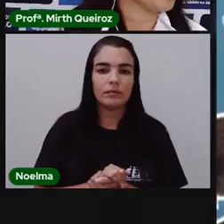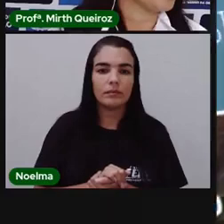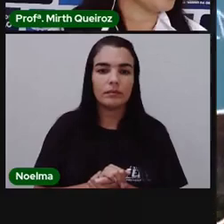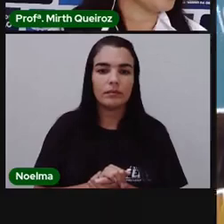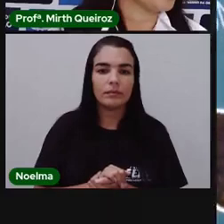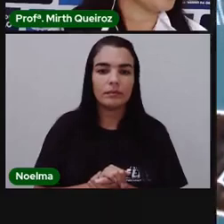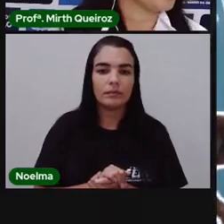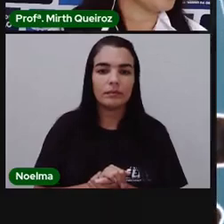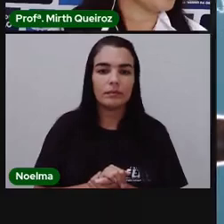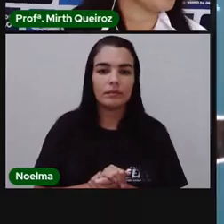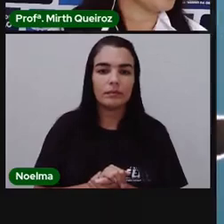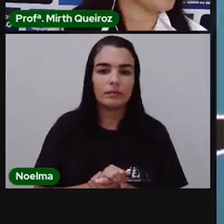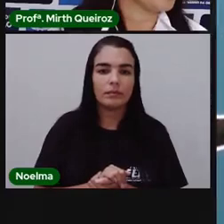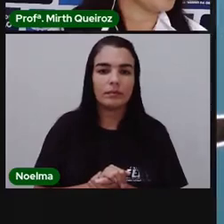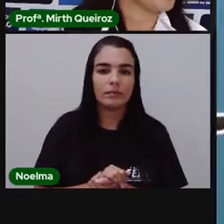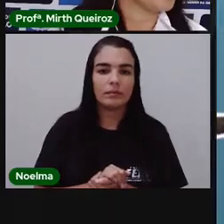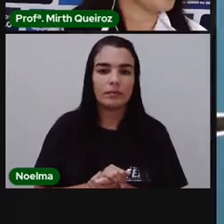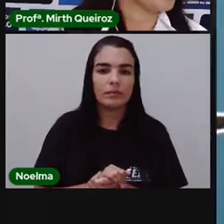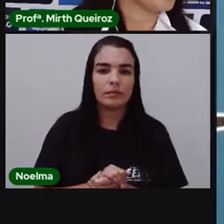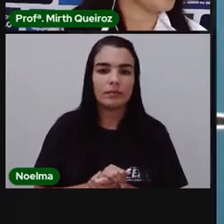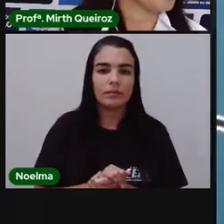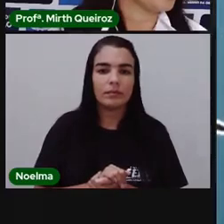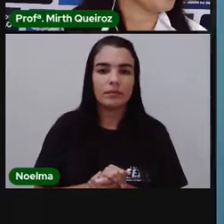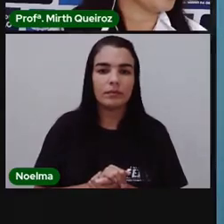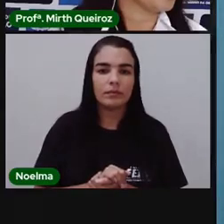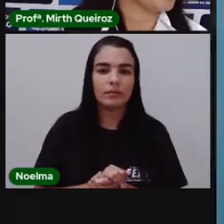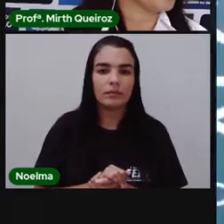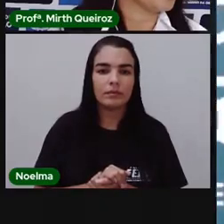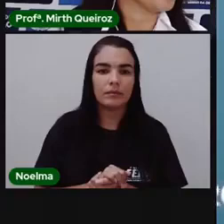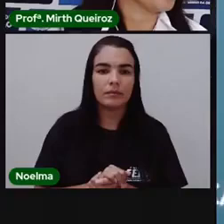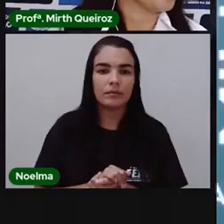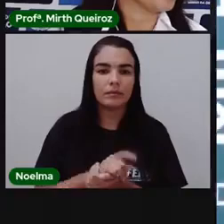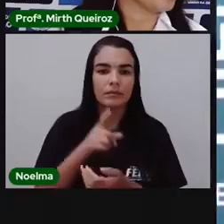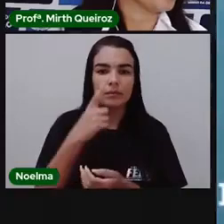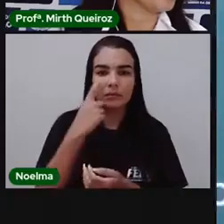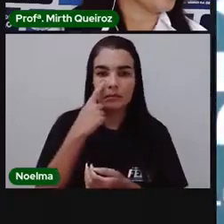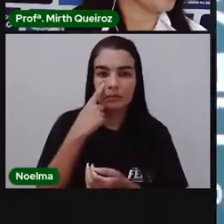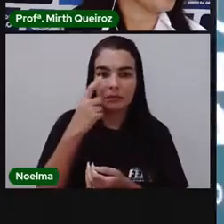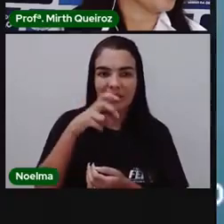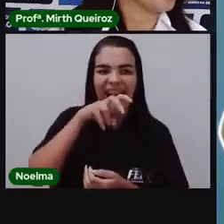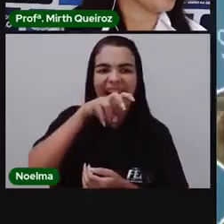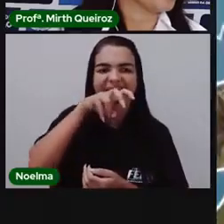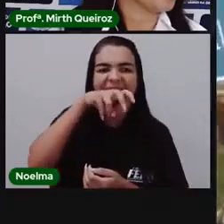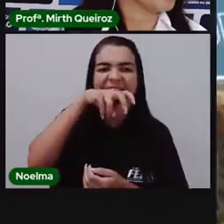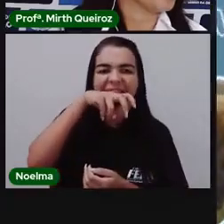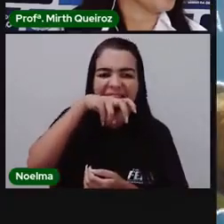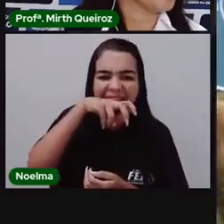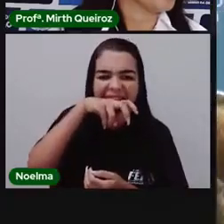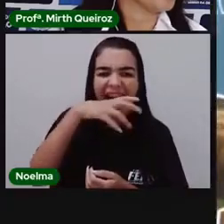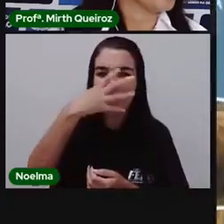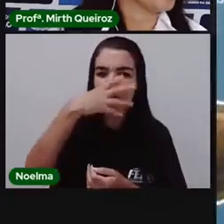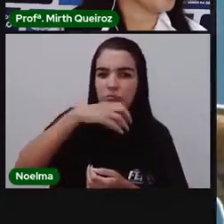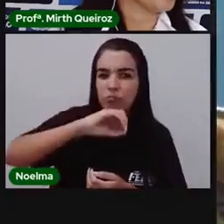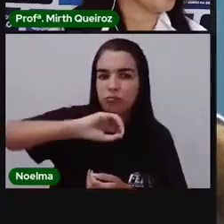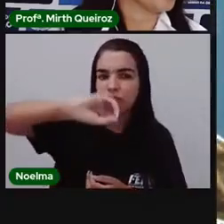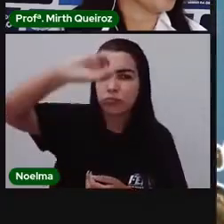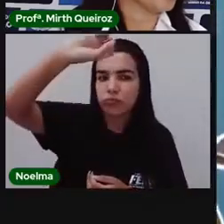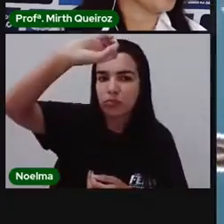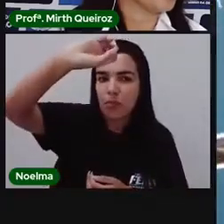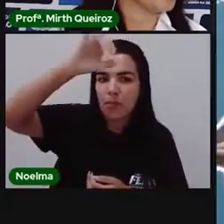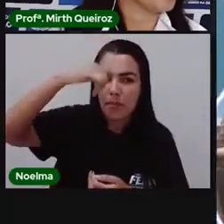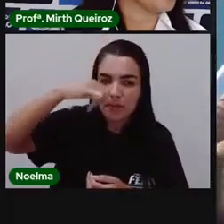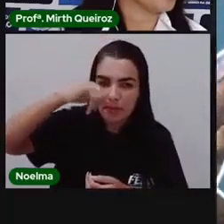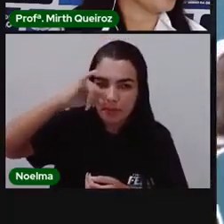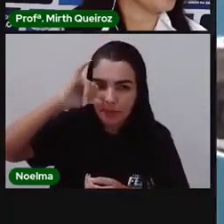mil anos atrás, era possível encontrar animais imensos como o tigre dentes de sabre, o mastodonte, a